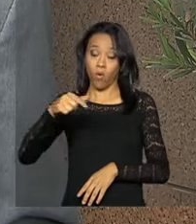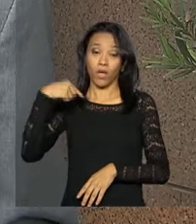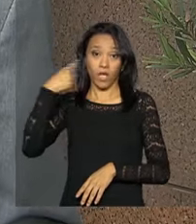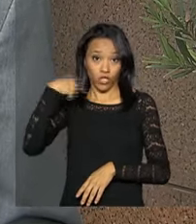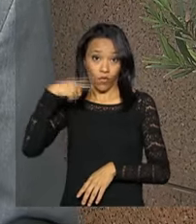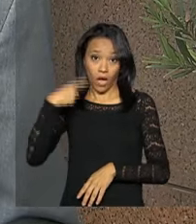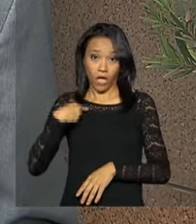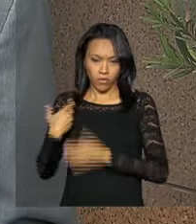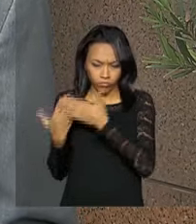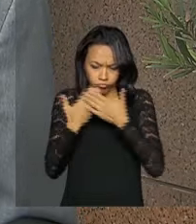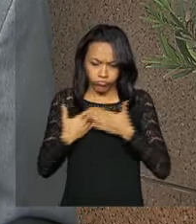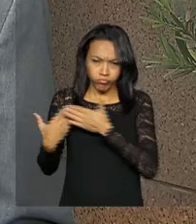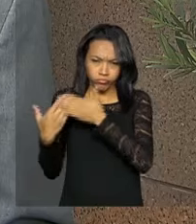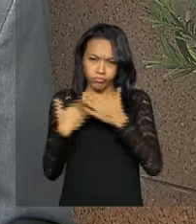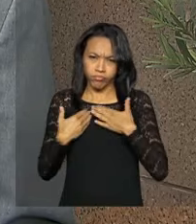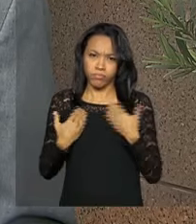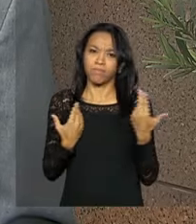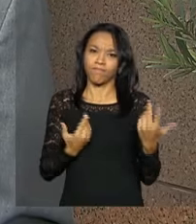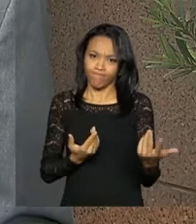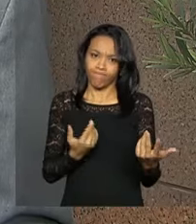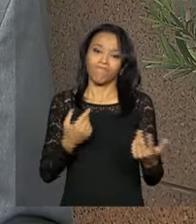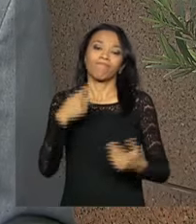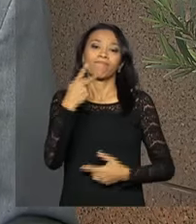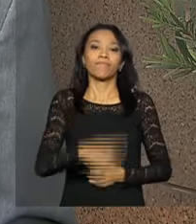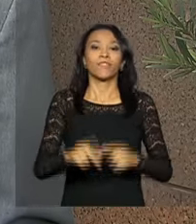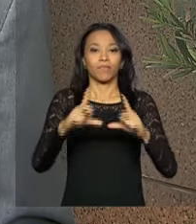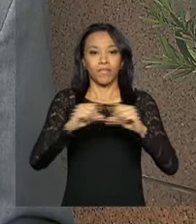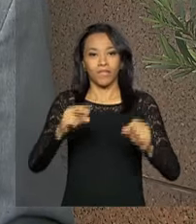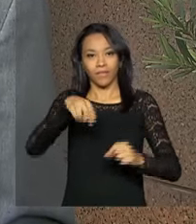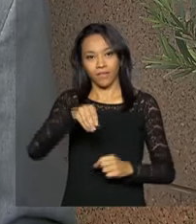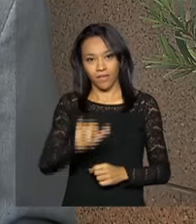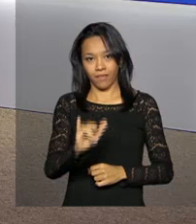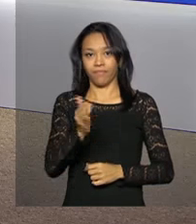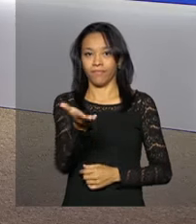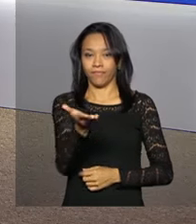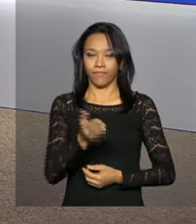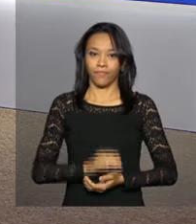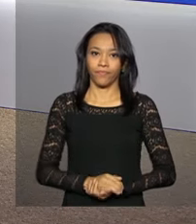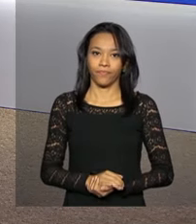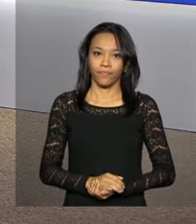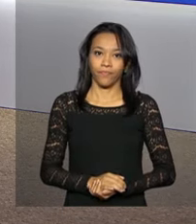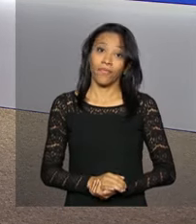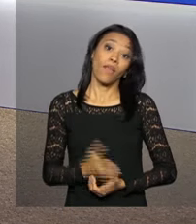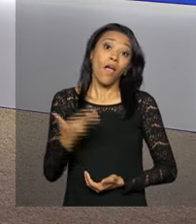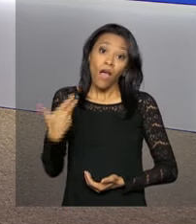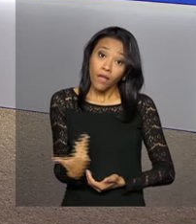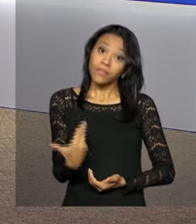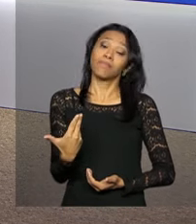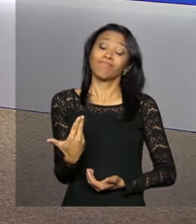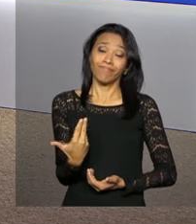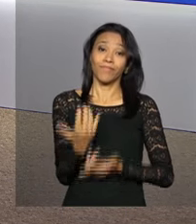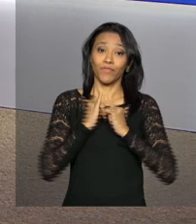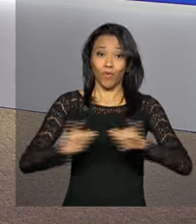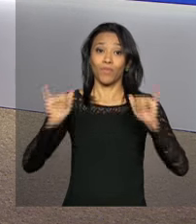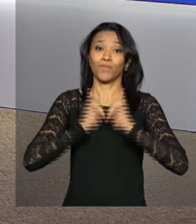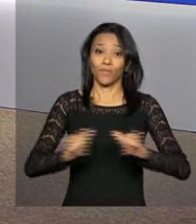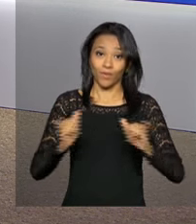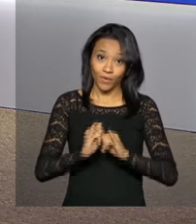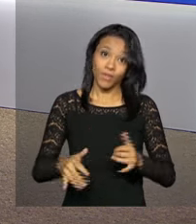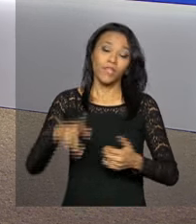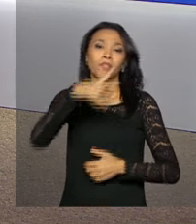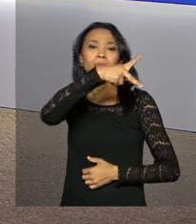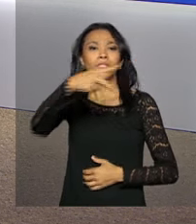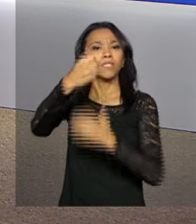privados da presidenta Dilma Rousseff. De Brasília, Ney Pereira. Estas foram as informações do Poder